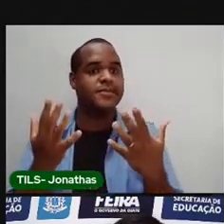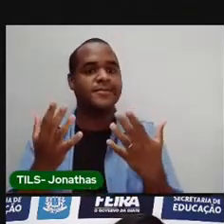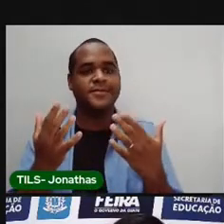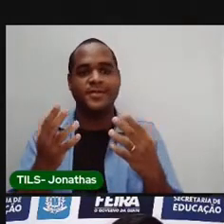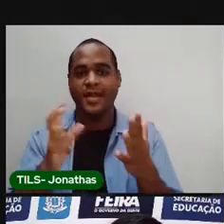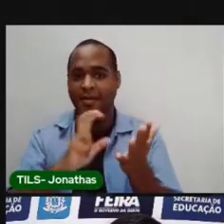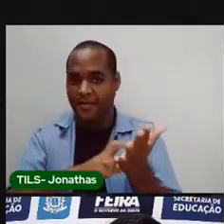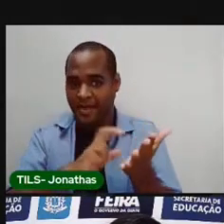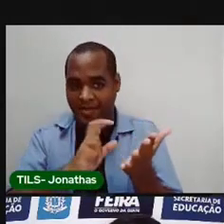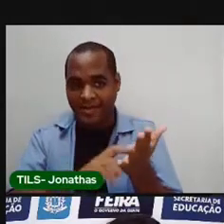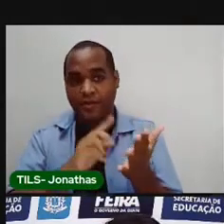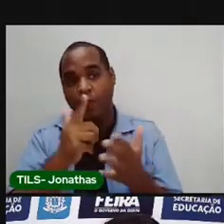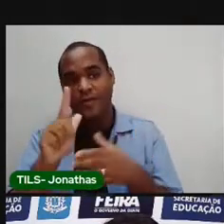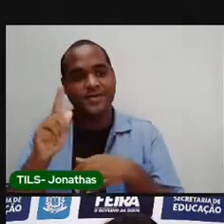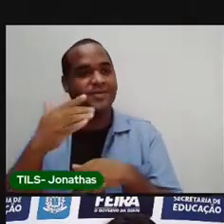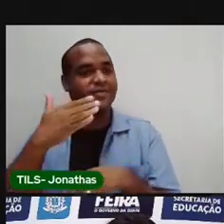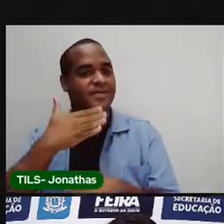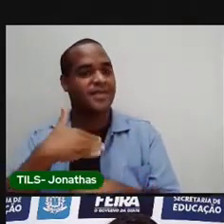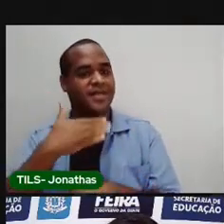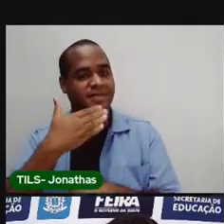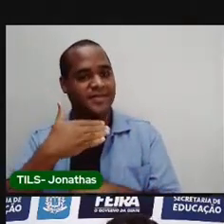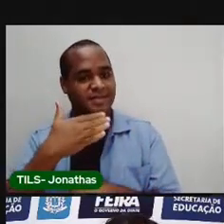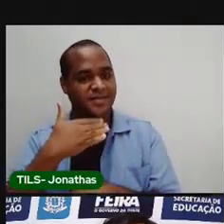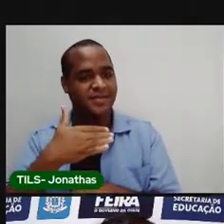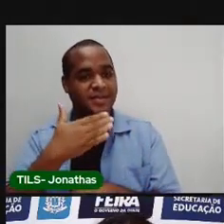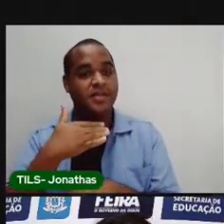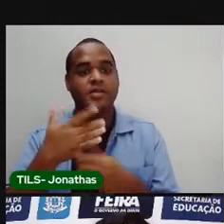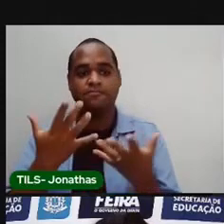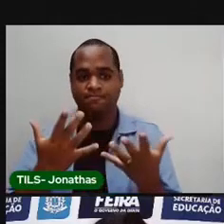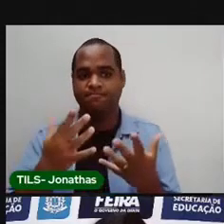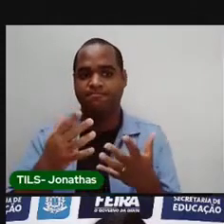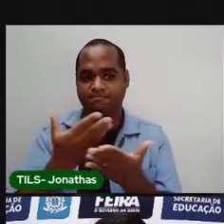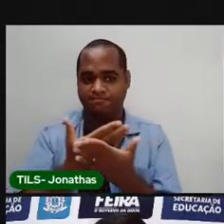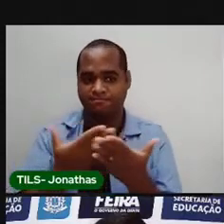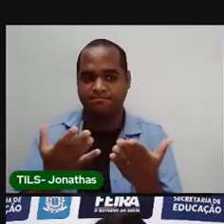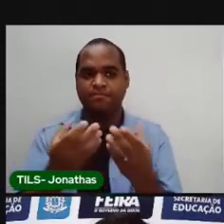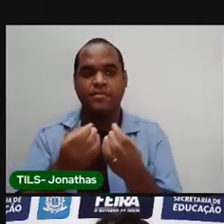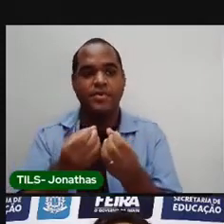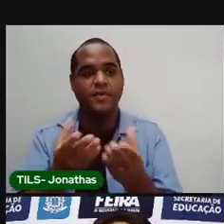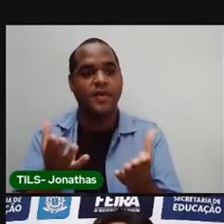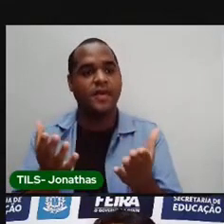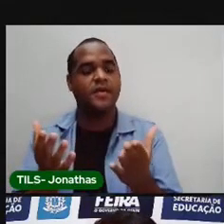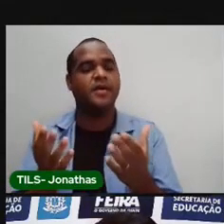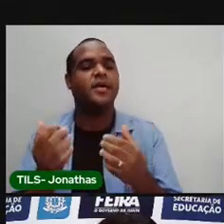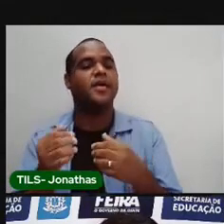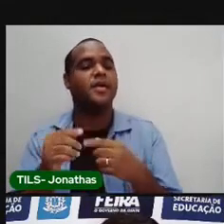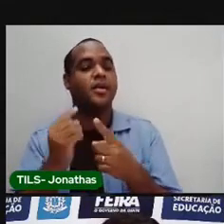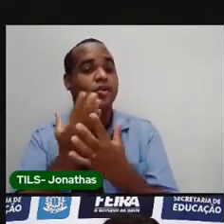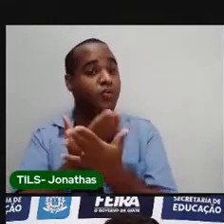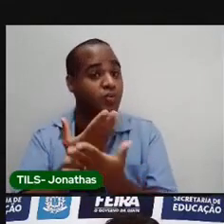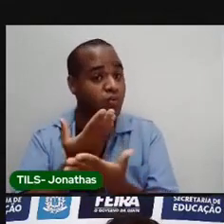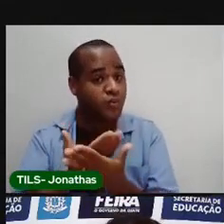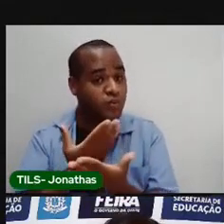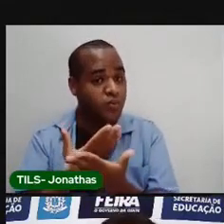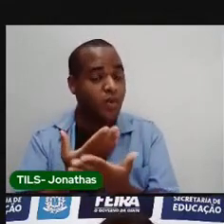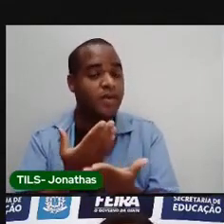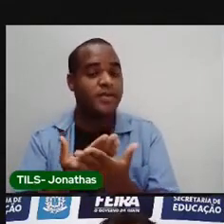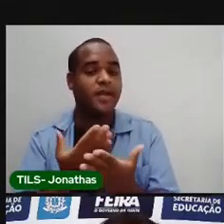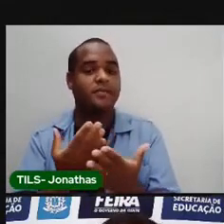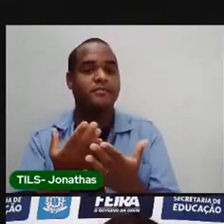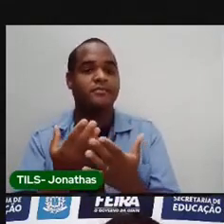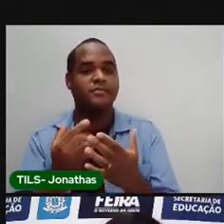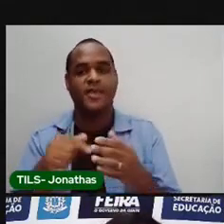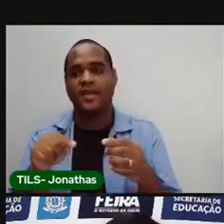pela manhã e a tarde, geralmente as pessoas trabalham, estudam e